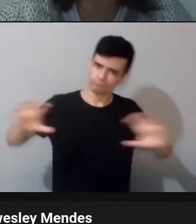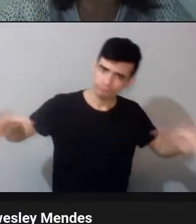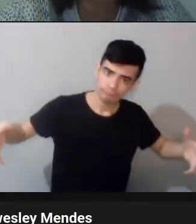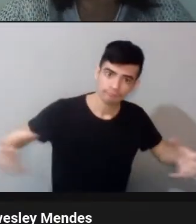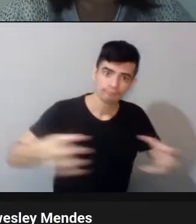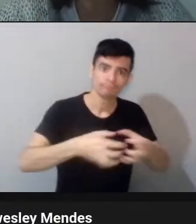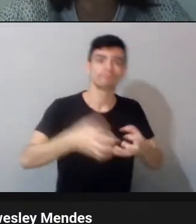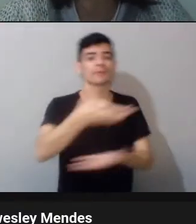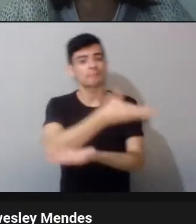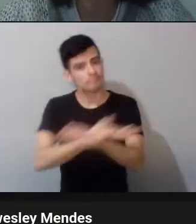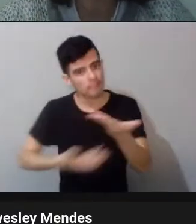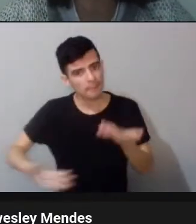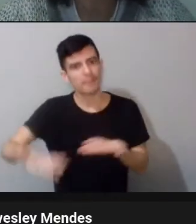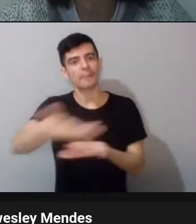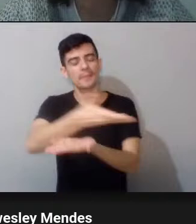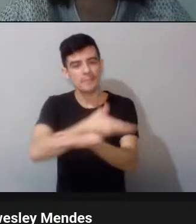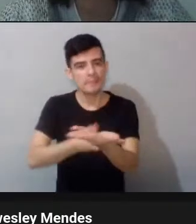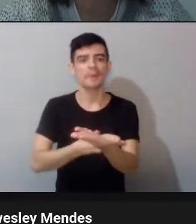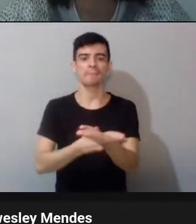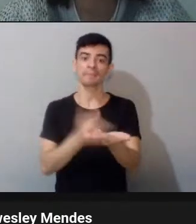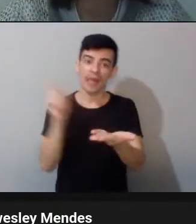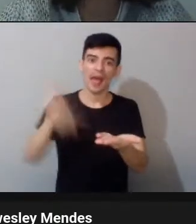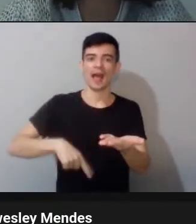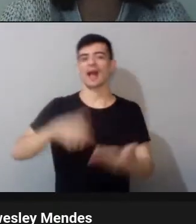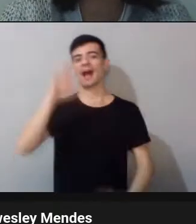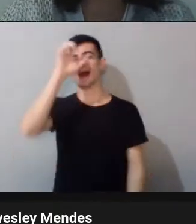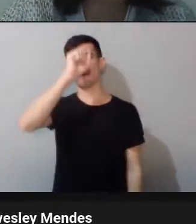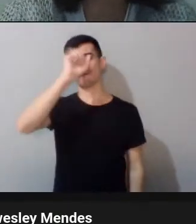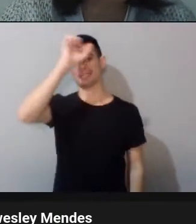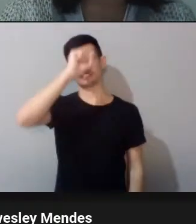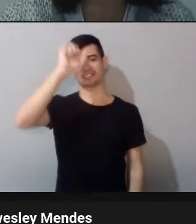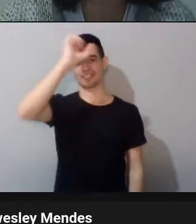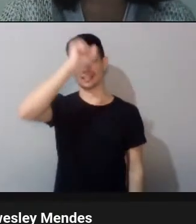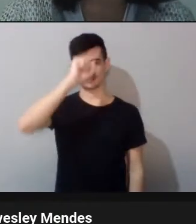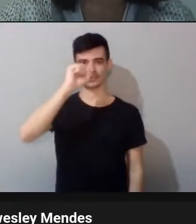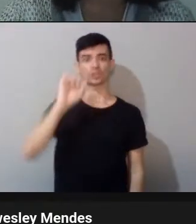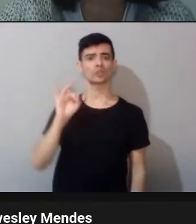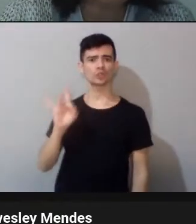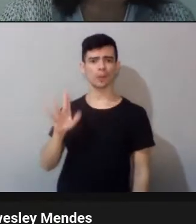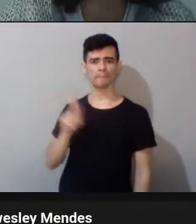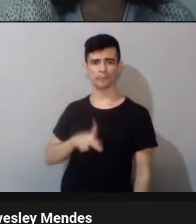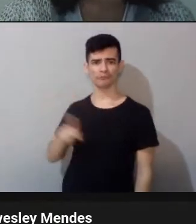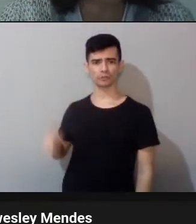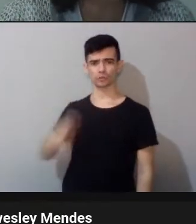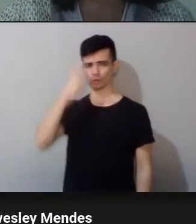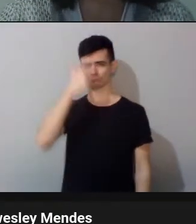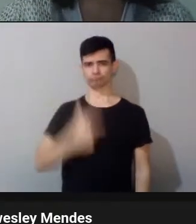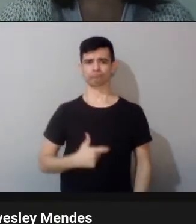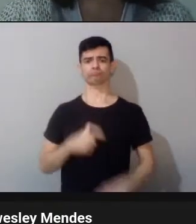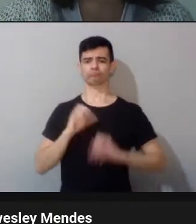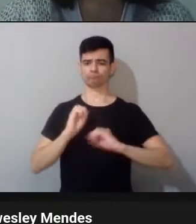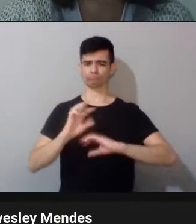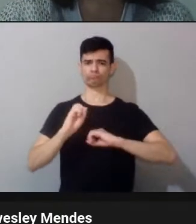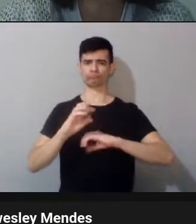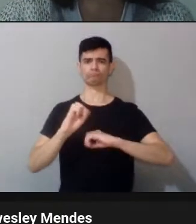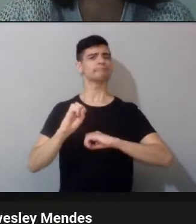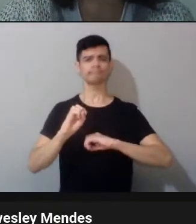porque as pessoas vão, isso faz parte da aprendizagem também, não é só o professor que ensina, o colega também ensina.